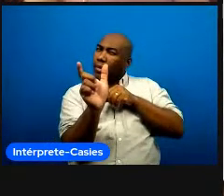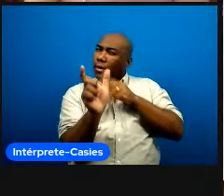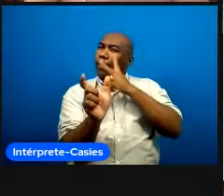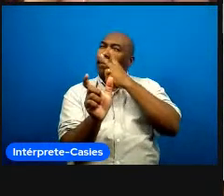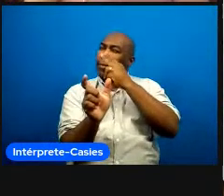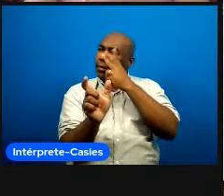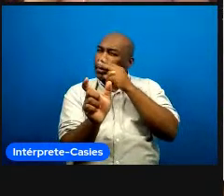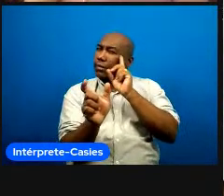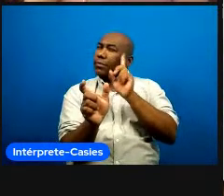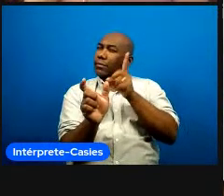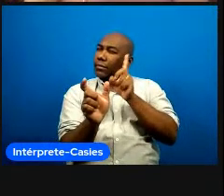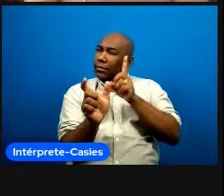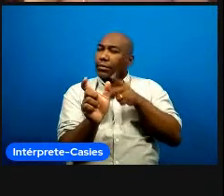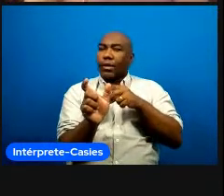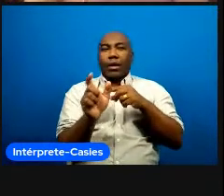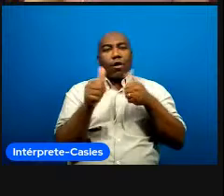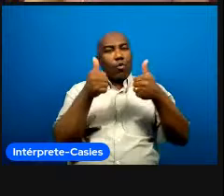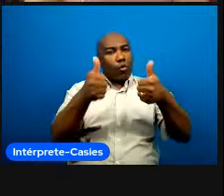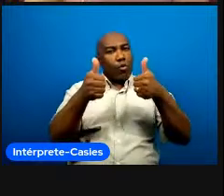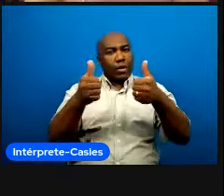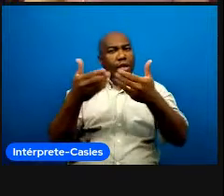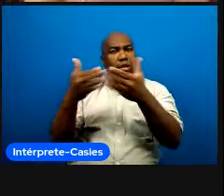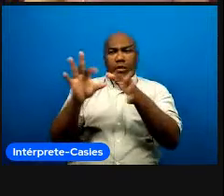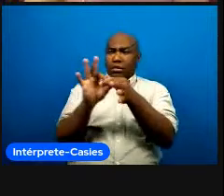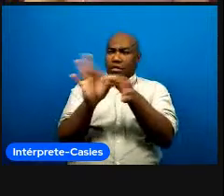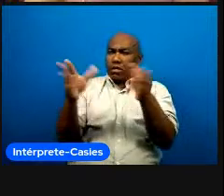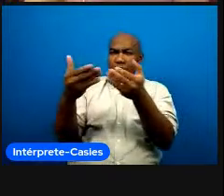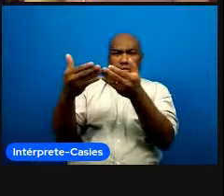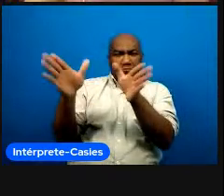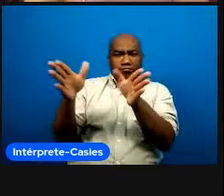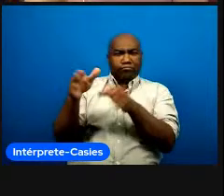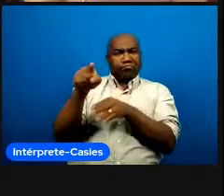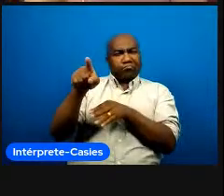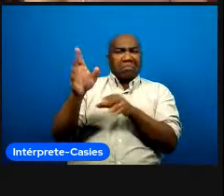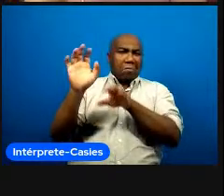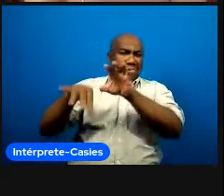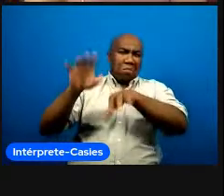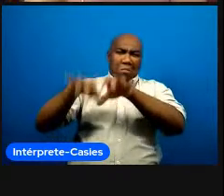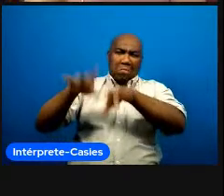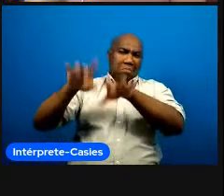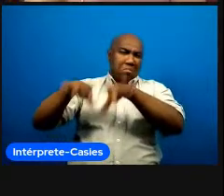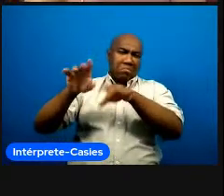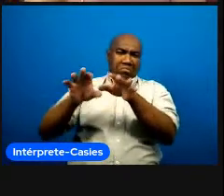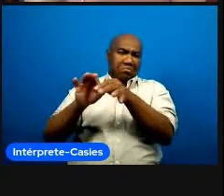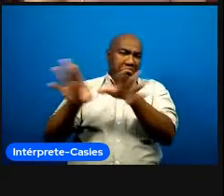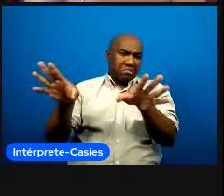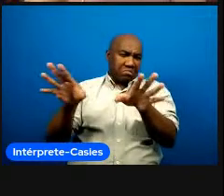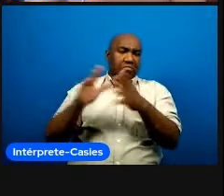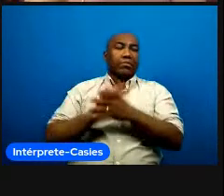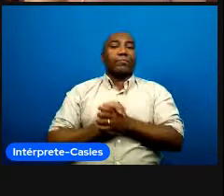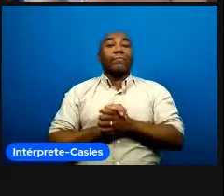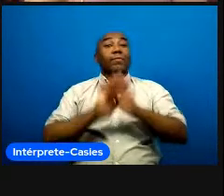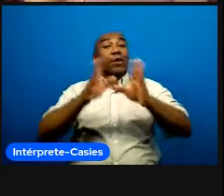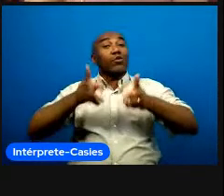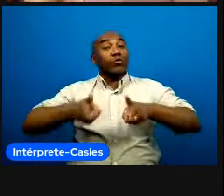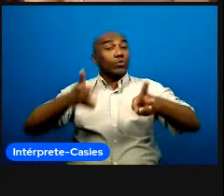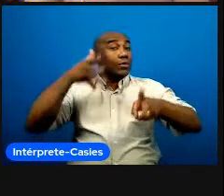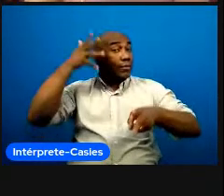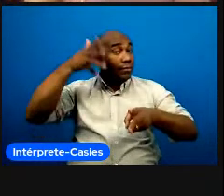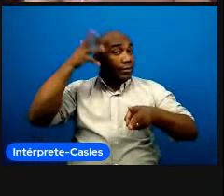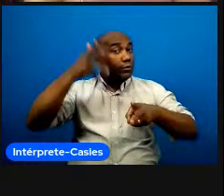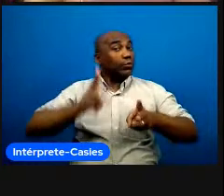maravilha gente muito obrigada vai continuar aberto ali o mentir.com mas eu vou seguir aqui